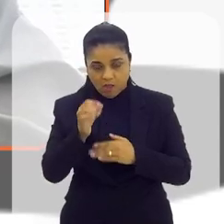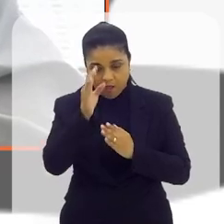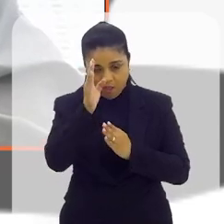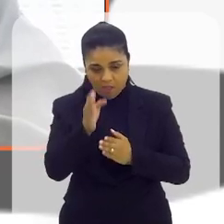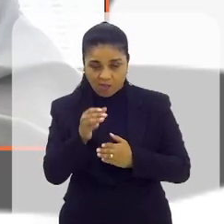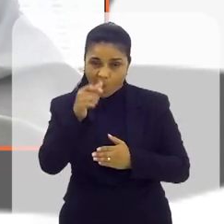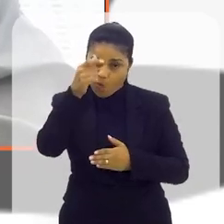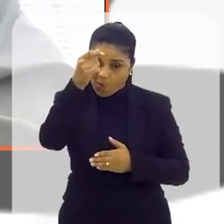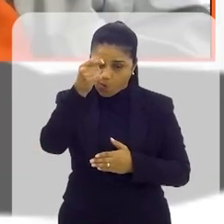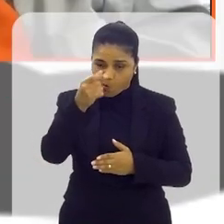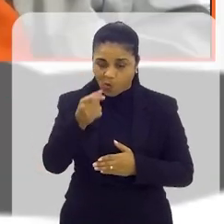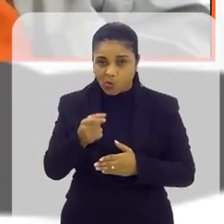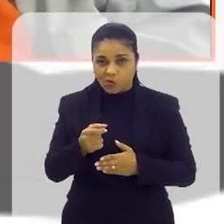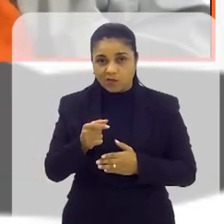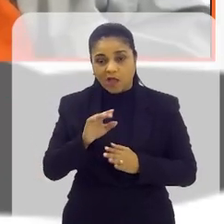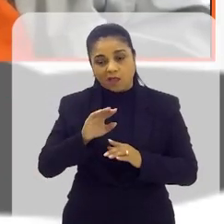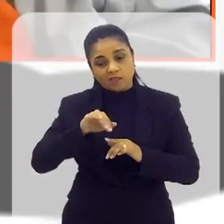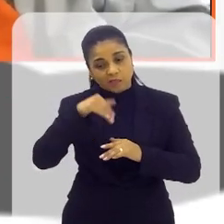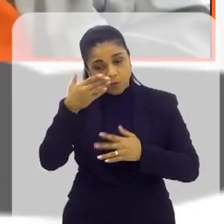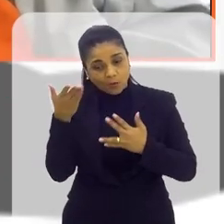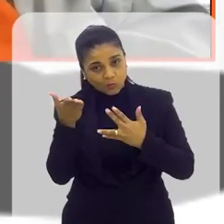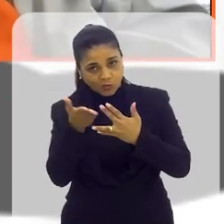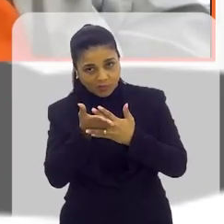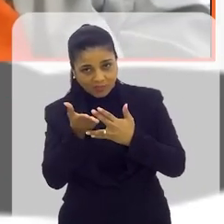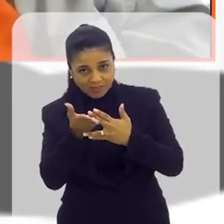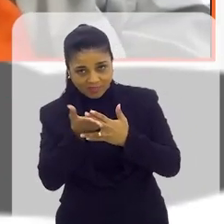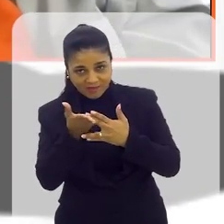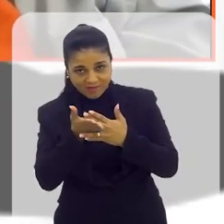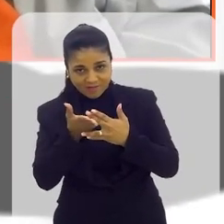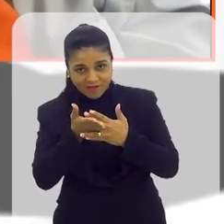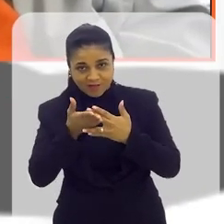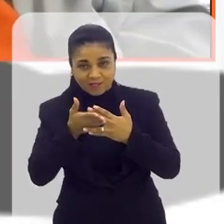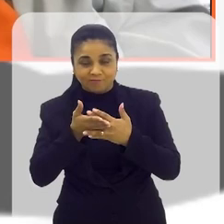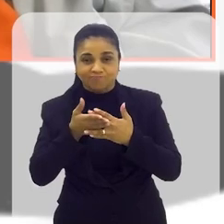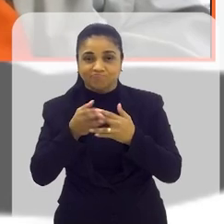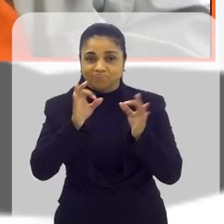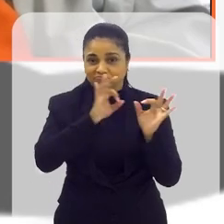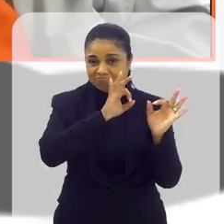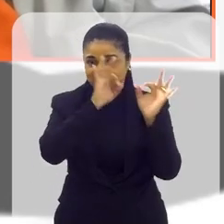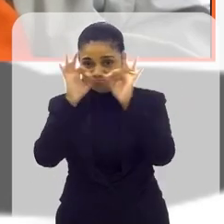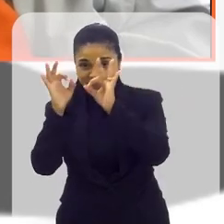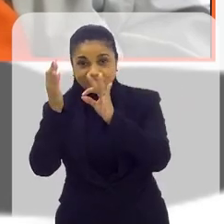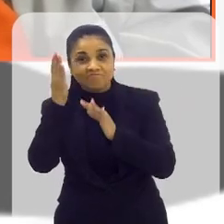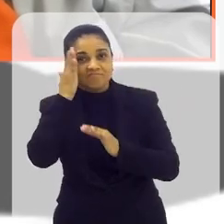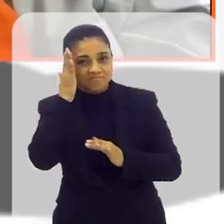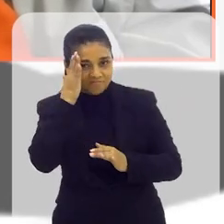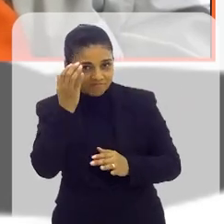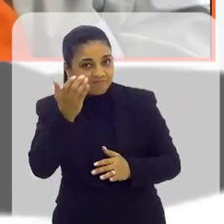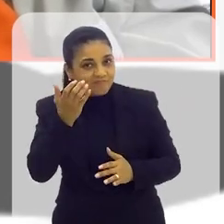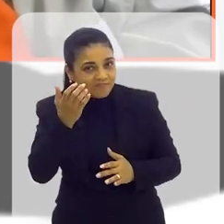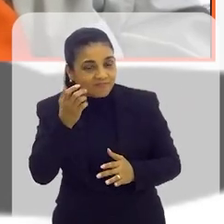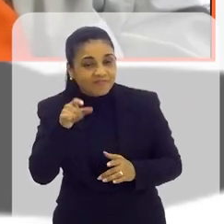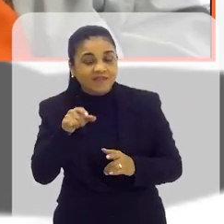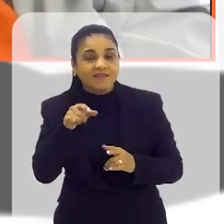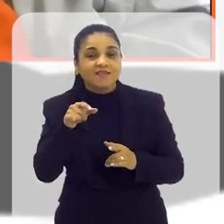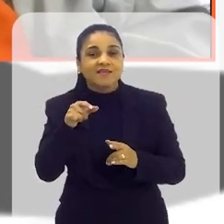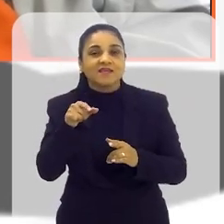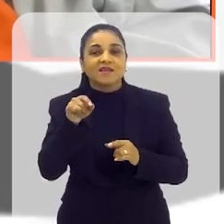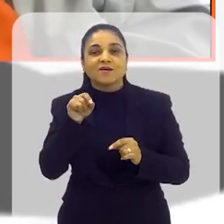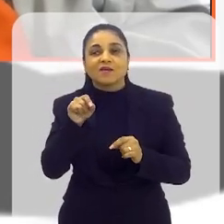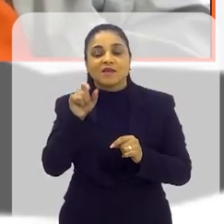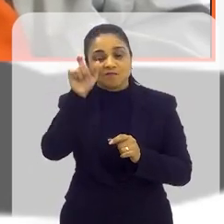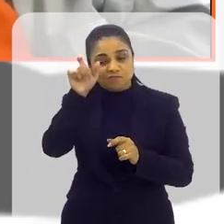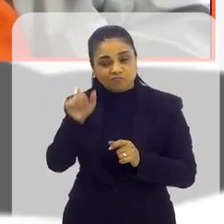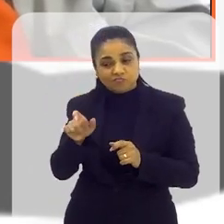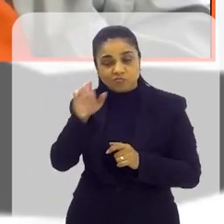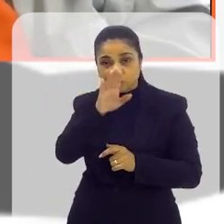mas esse, deputado, eu vou pedir para o senhor deixar para depois do nosso intervalo e que o nosso espectador quer saber, porque esse já vai